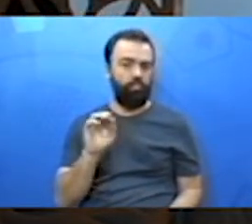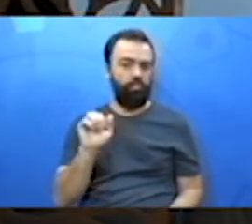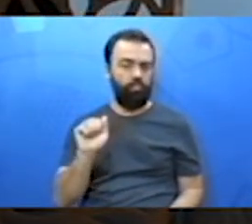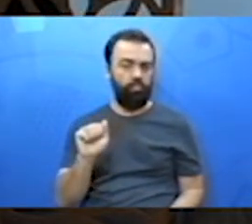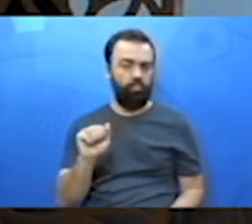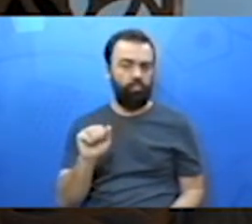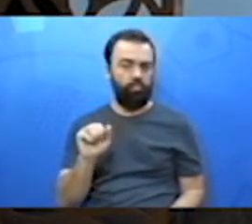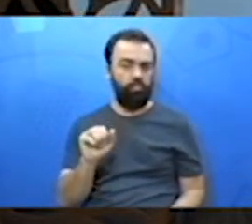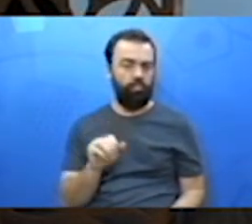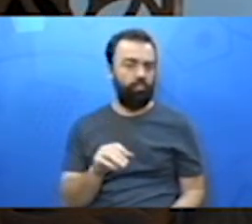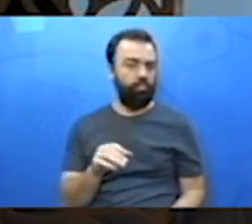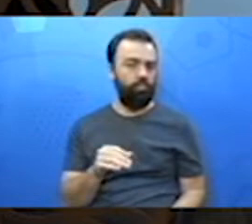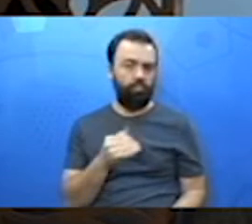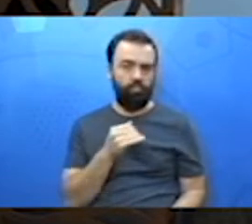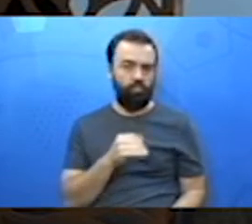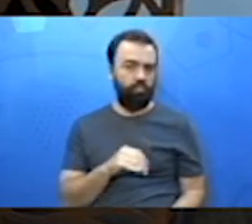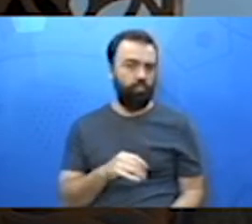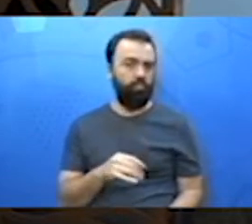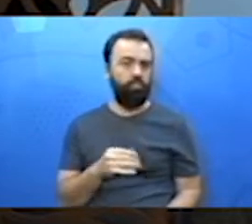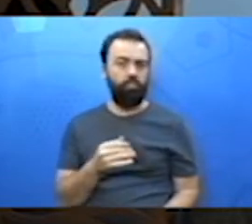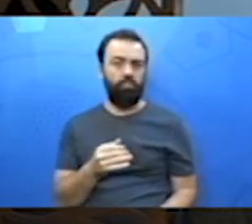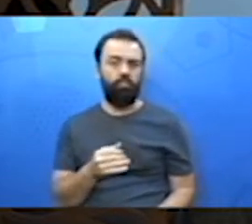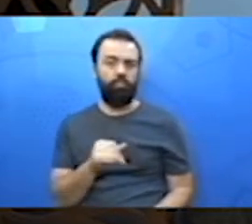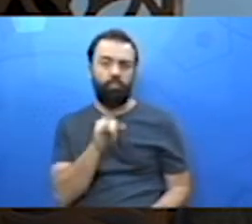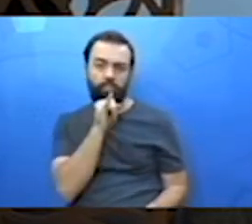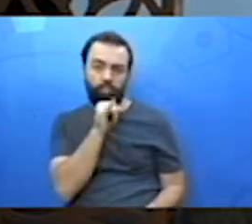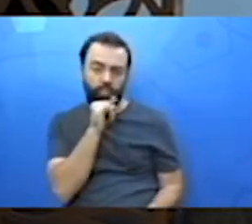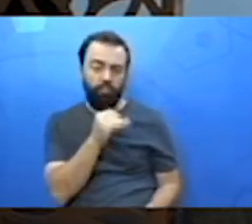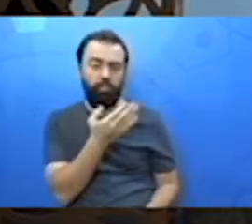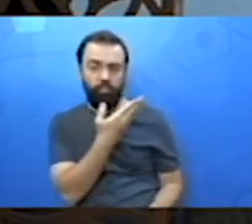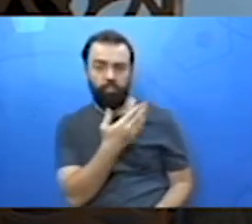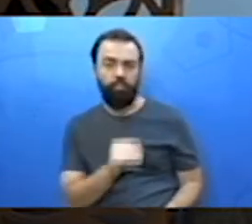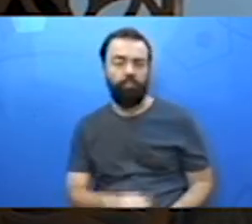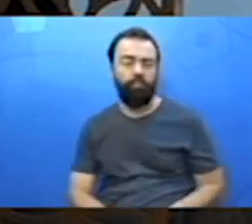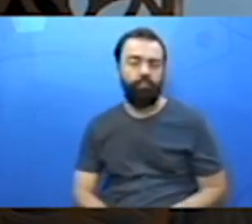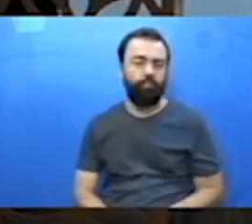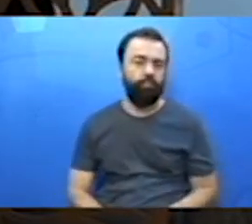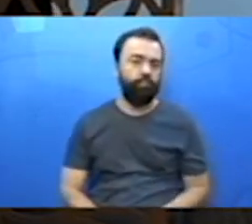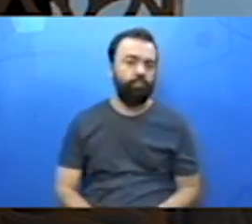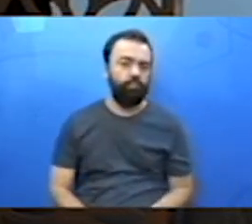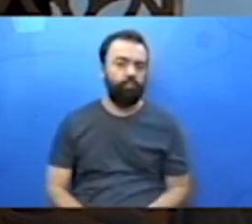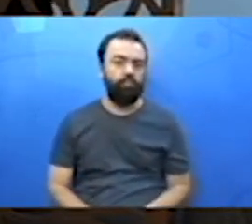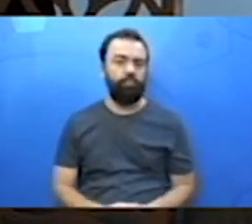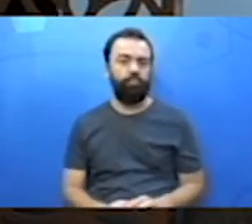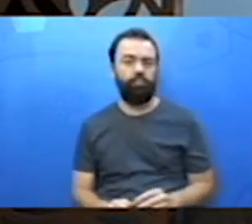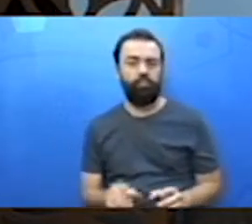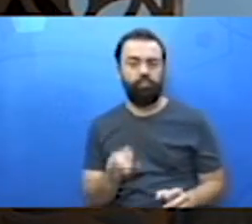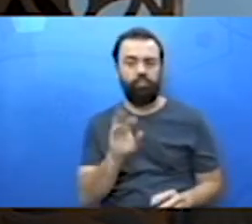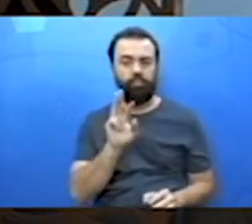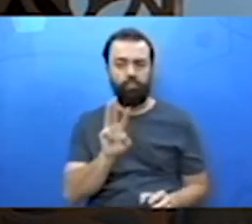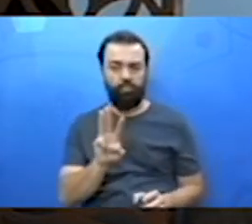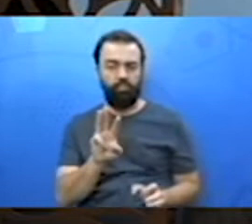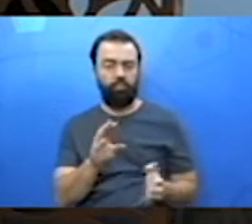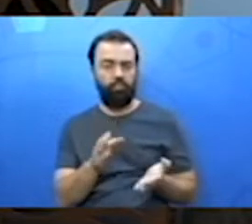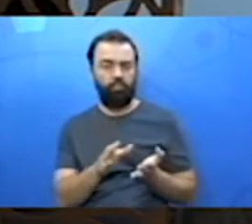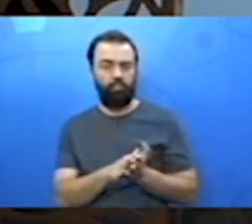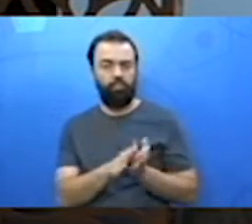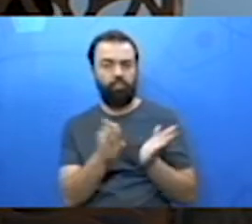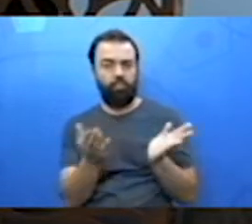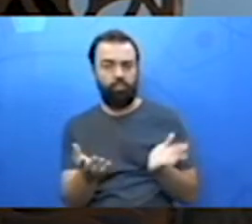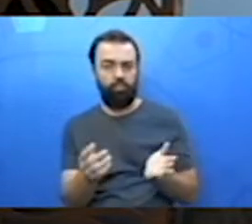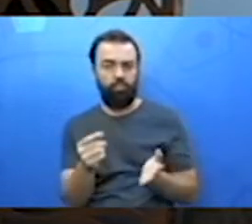Aqui, a gente trouxe um exemplo dessa grandeza proporcional. Se 3 cadernos custam 8 reais,